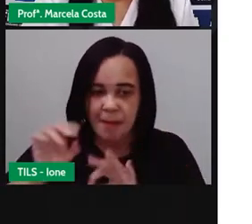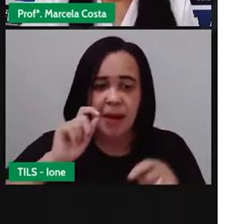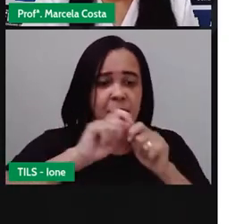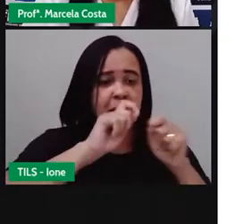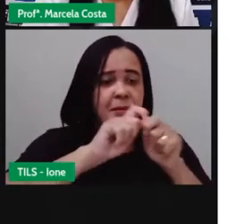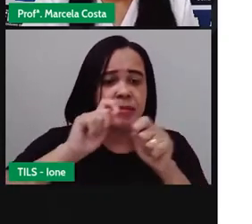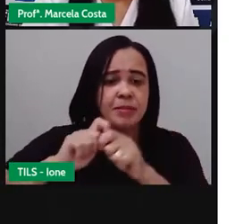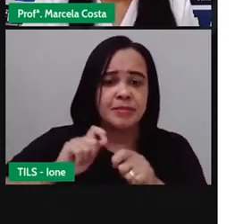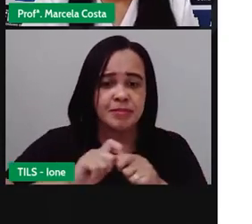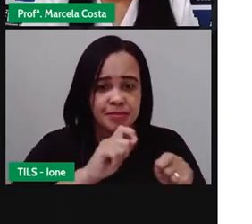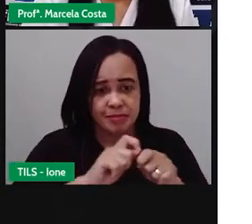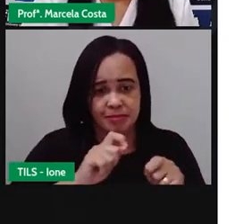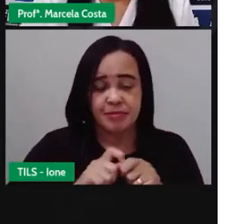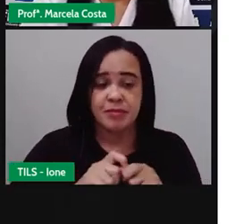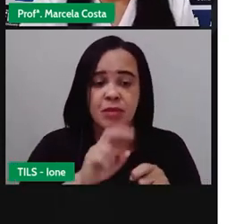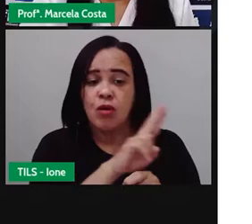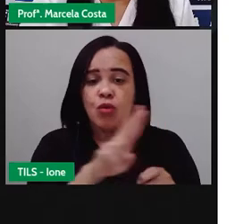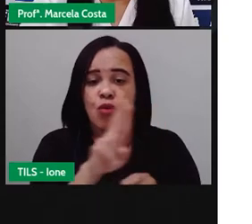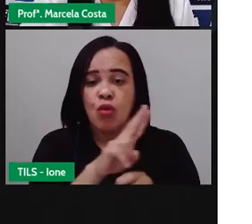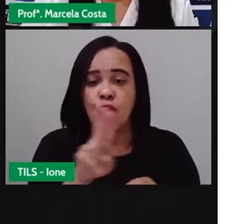é a editora Ática.